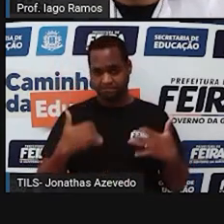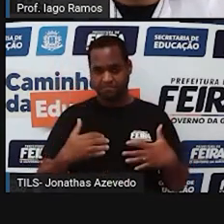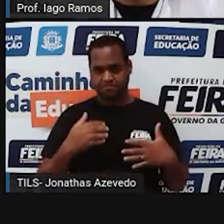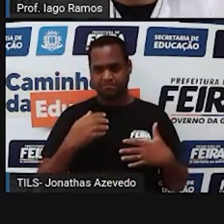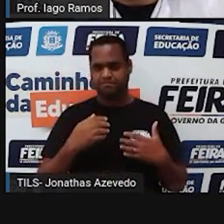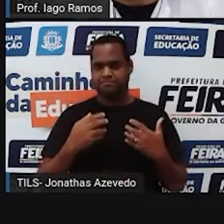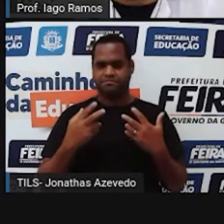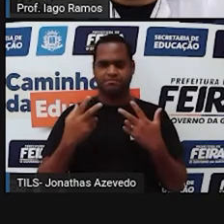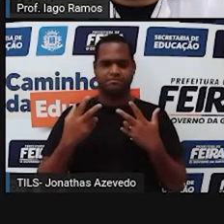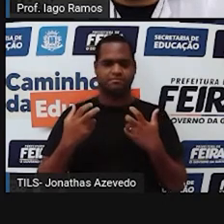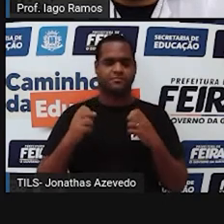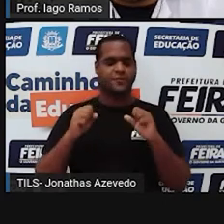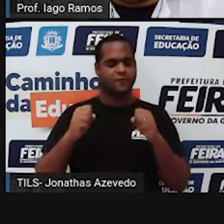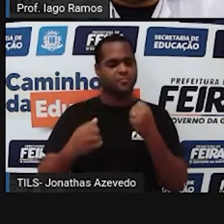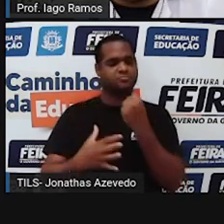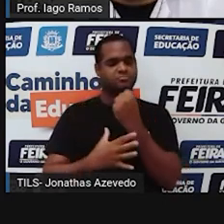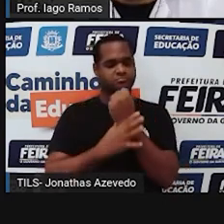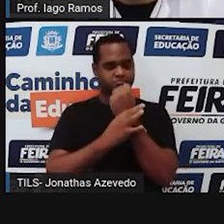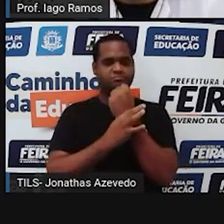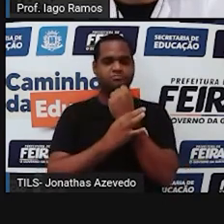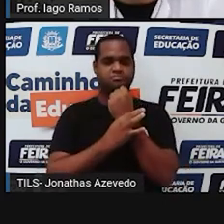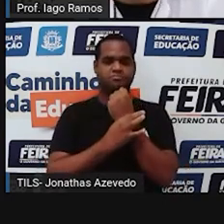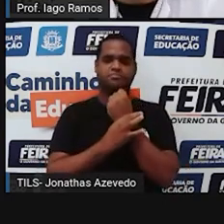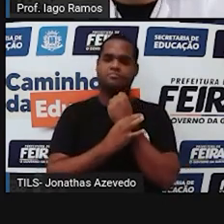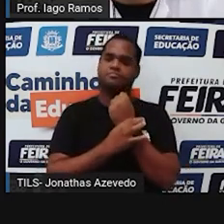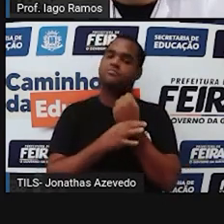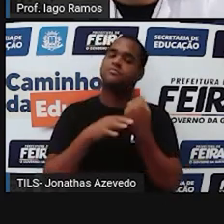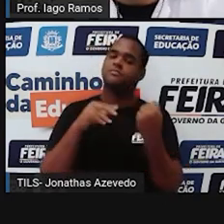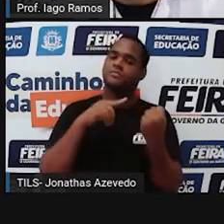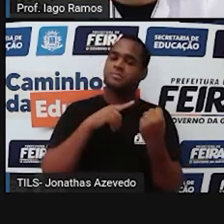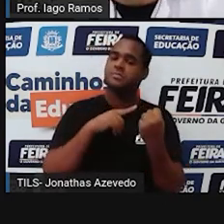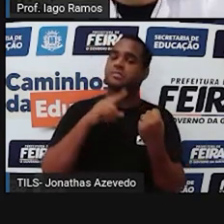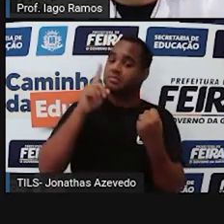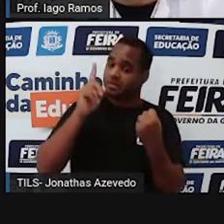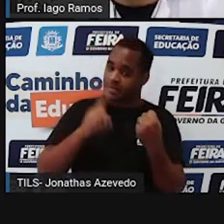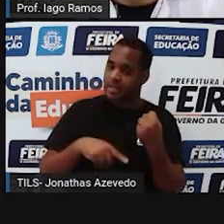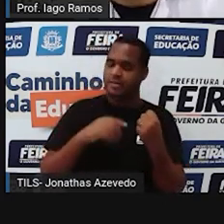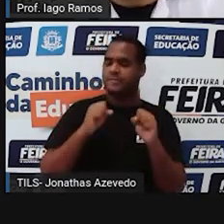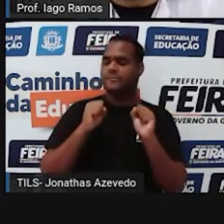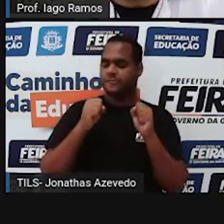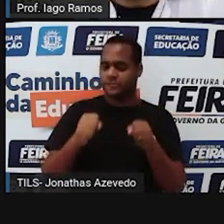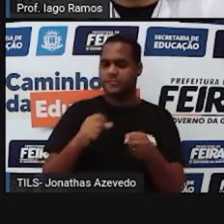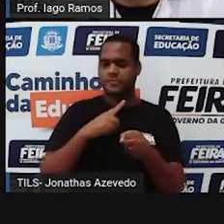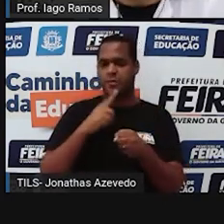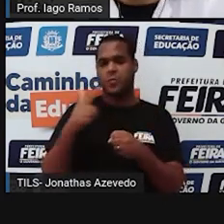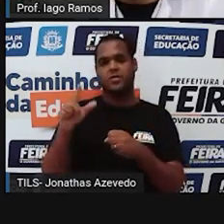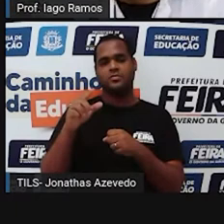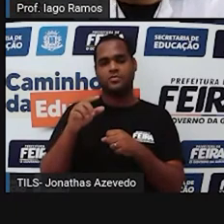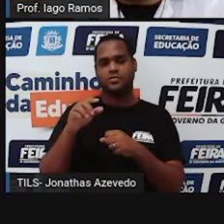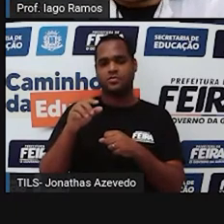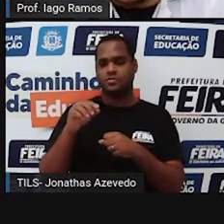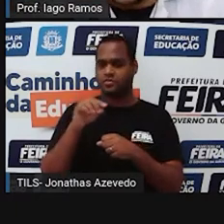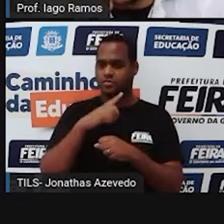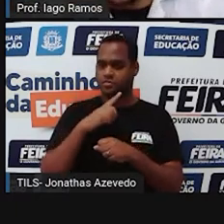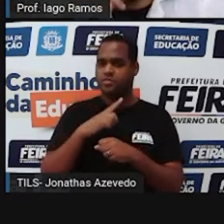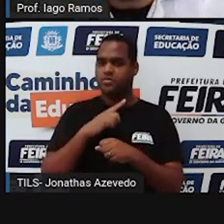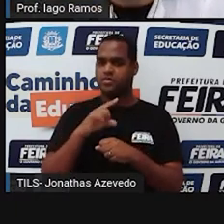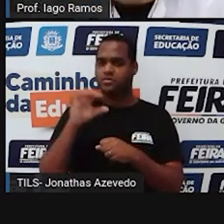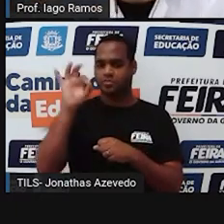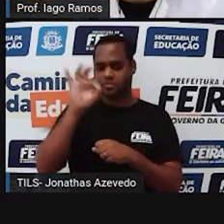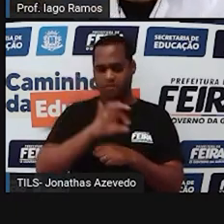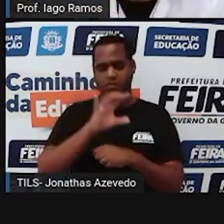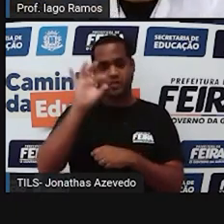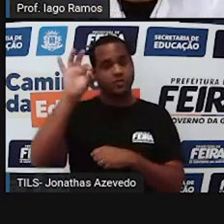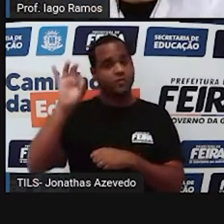buscando garantir segurança esse poste vai receber o reforço de mais uma corda então além das duas cordas que está ali